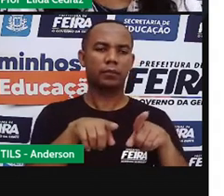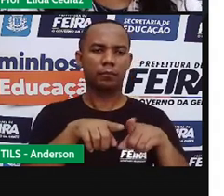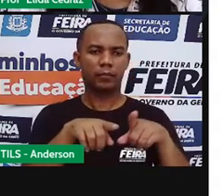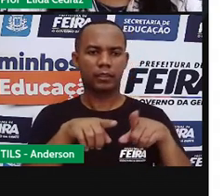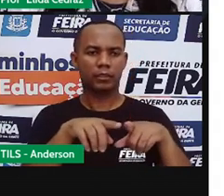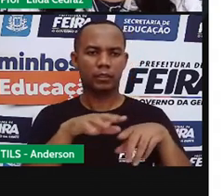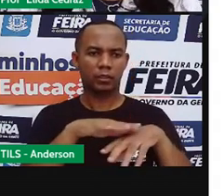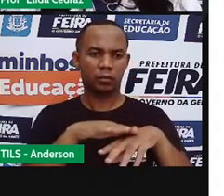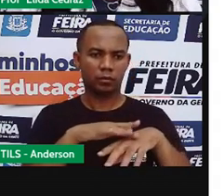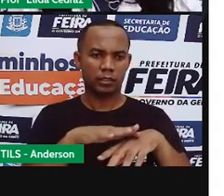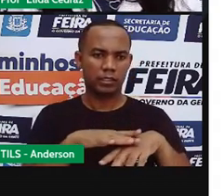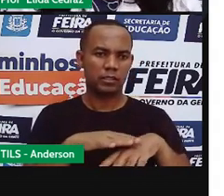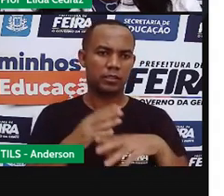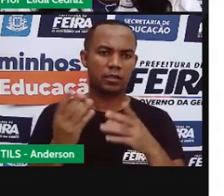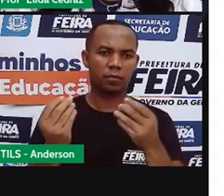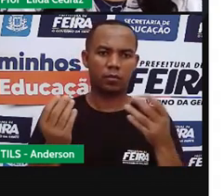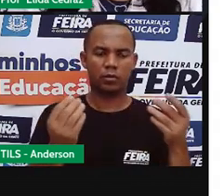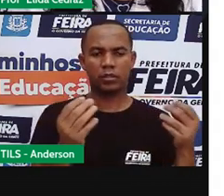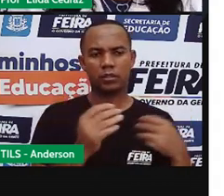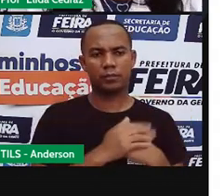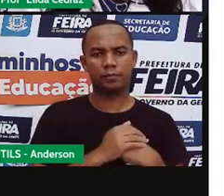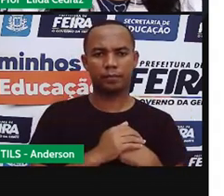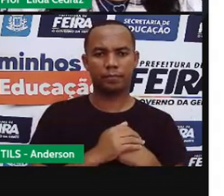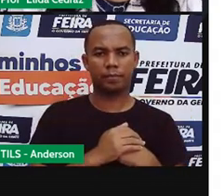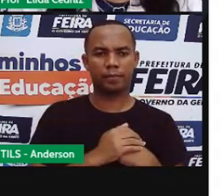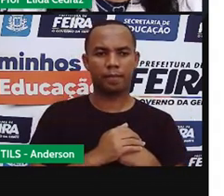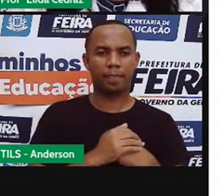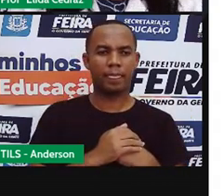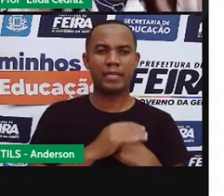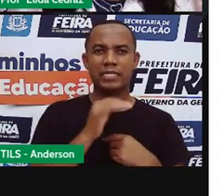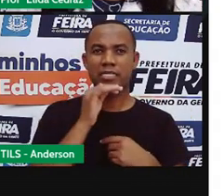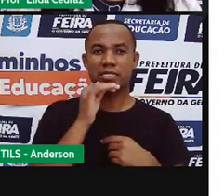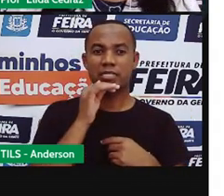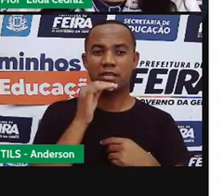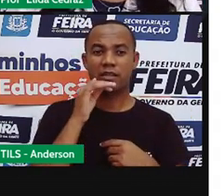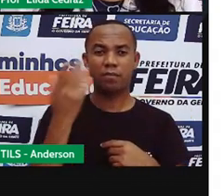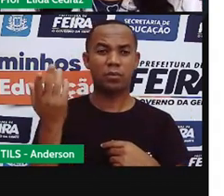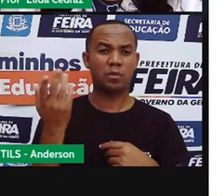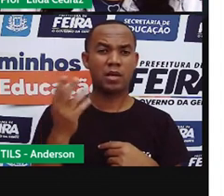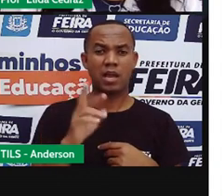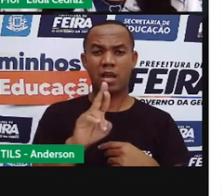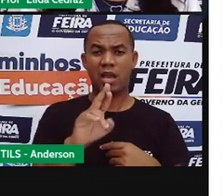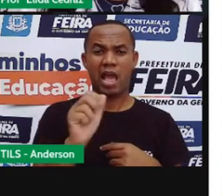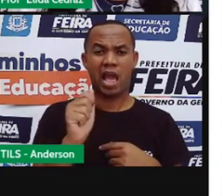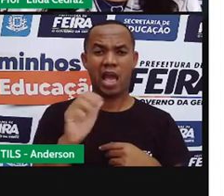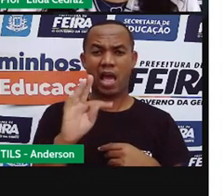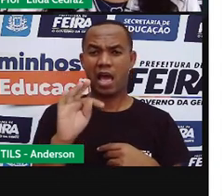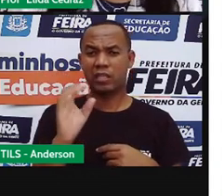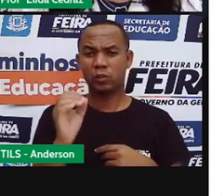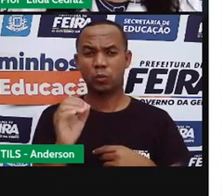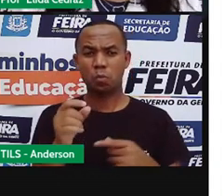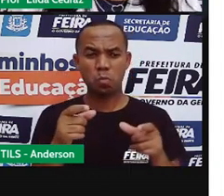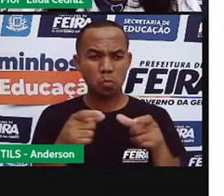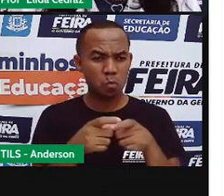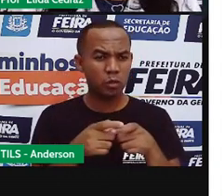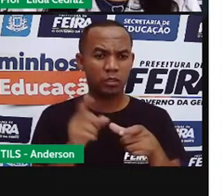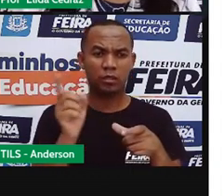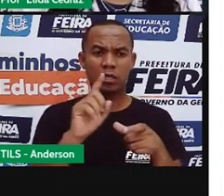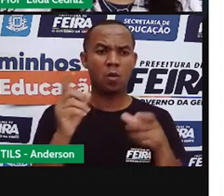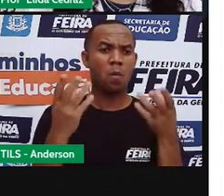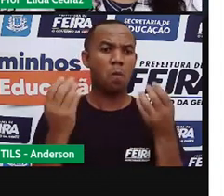transmitidas. Por isso que virou notícia. Não era um caso de ratos à toa. São muitos ratos que